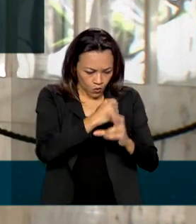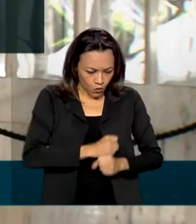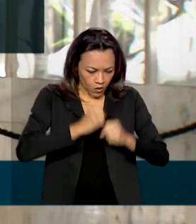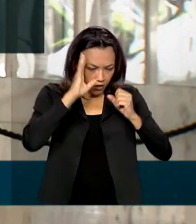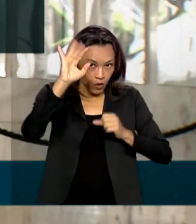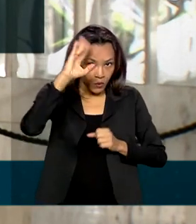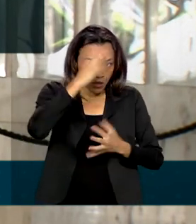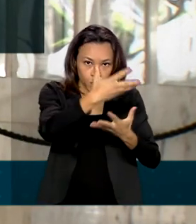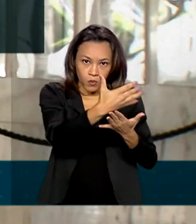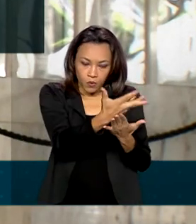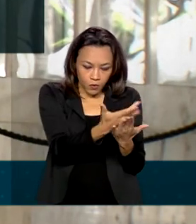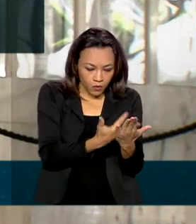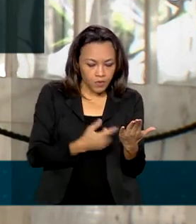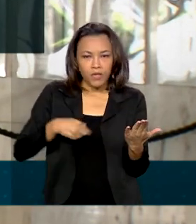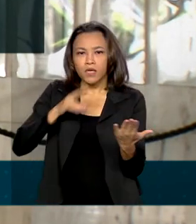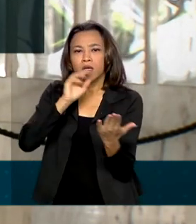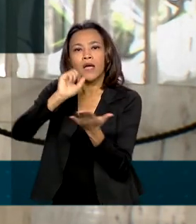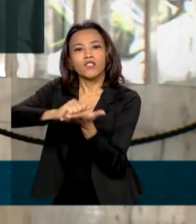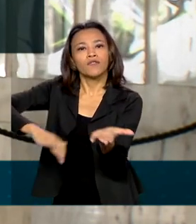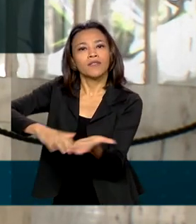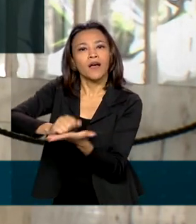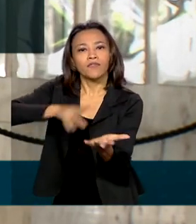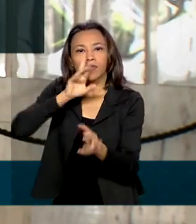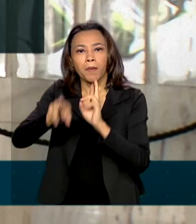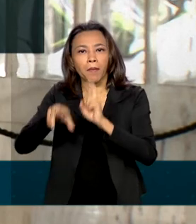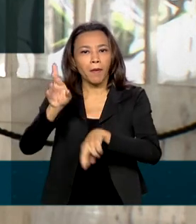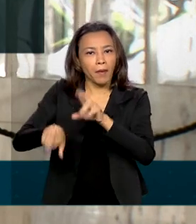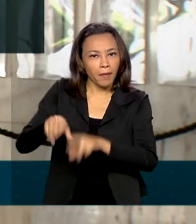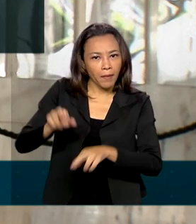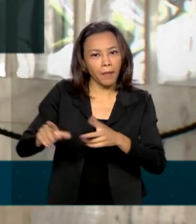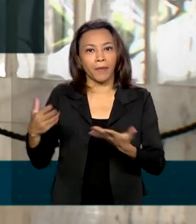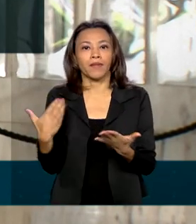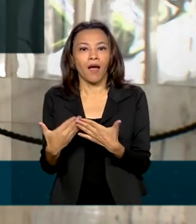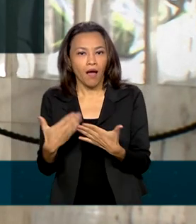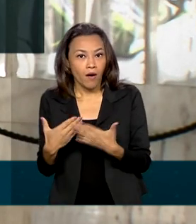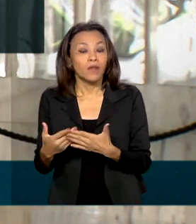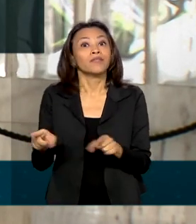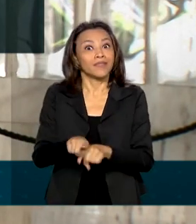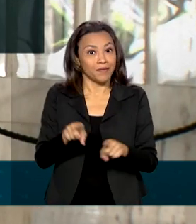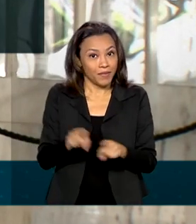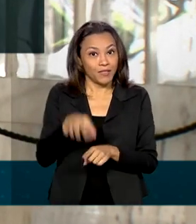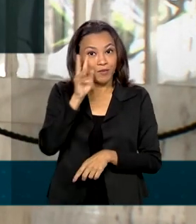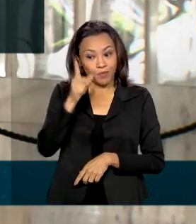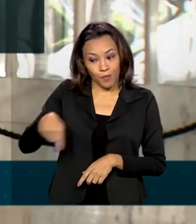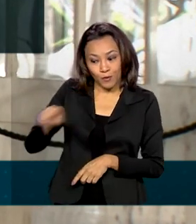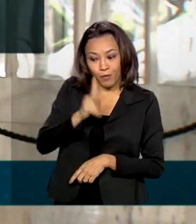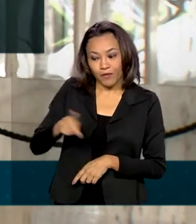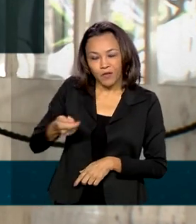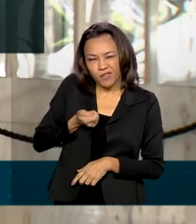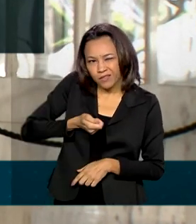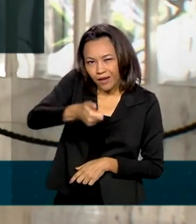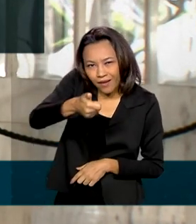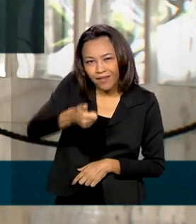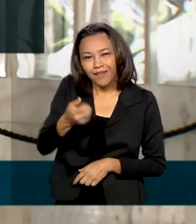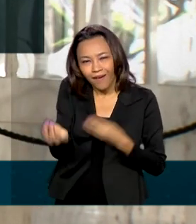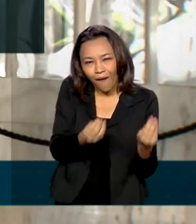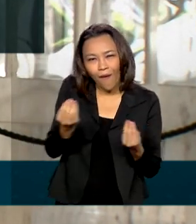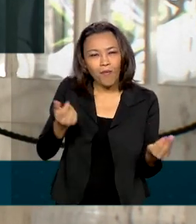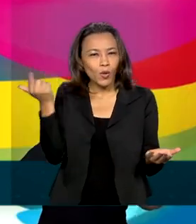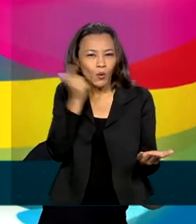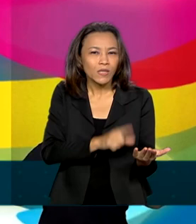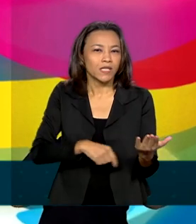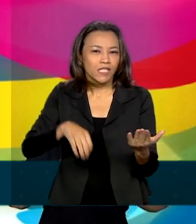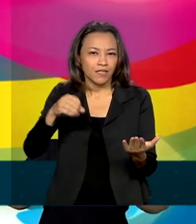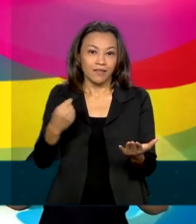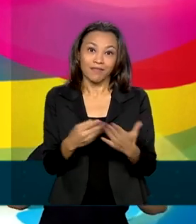as questões que serão resolvidas durante a aula. Os professores também vão dar dicas de como tirar nota máxima na redação.